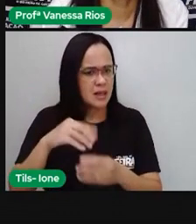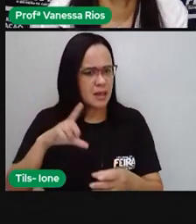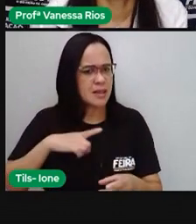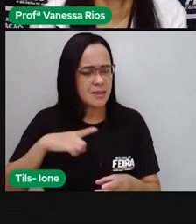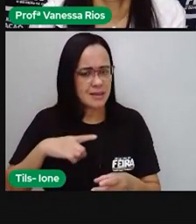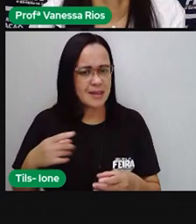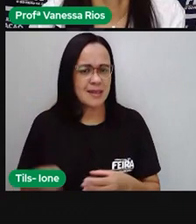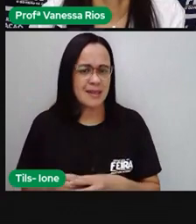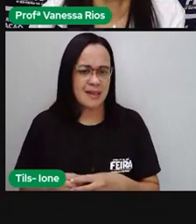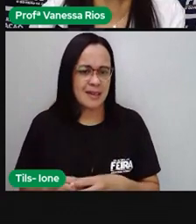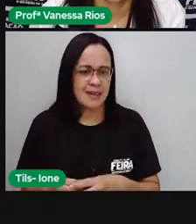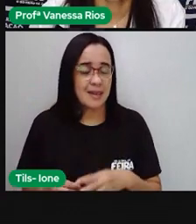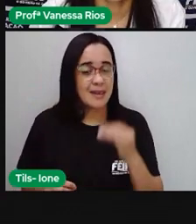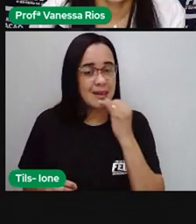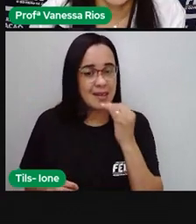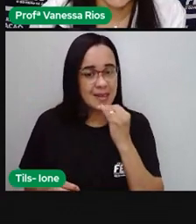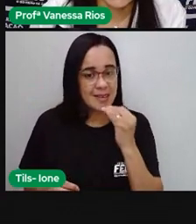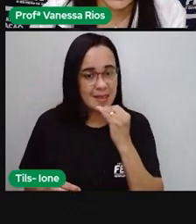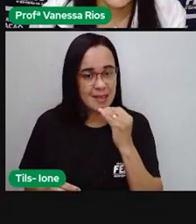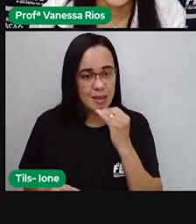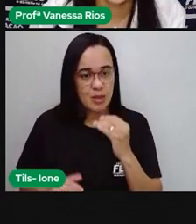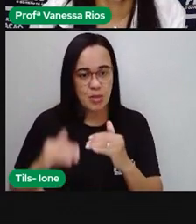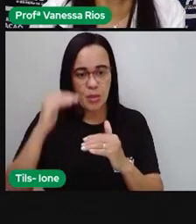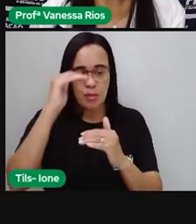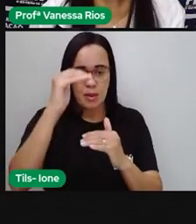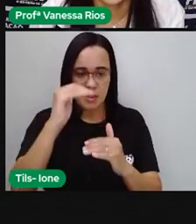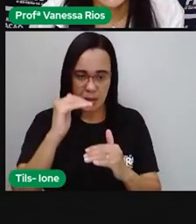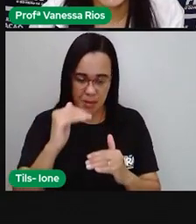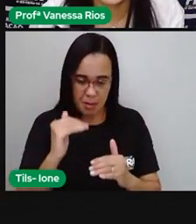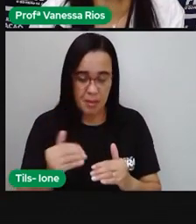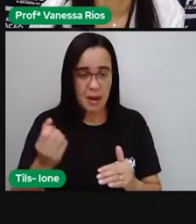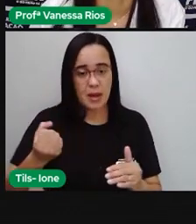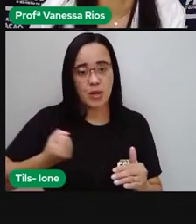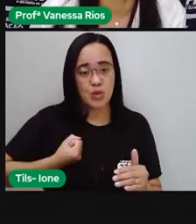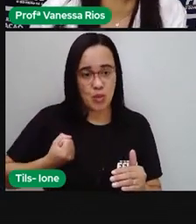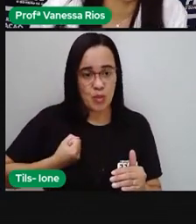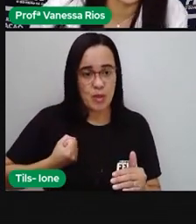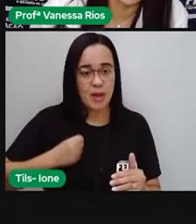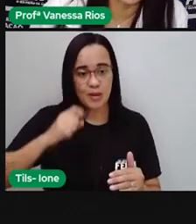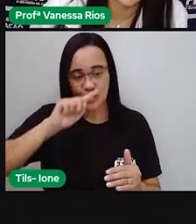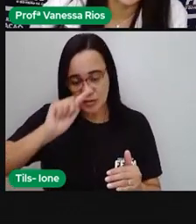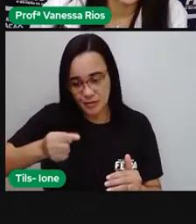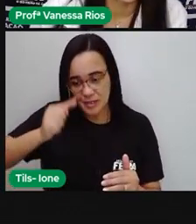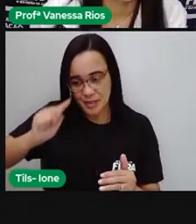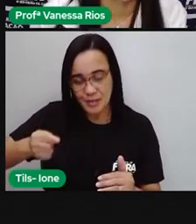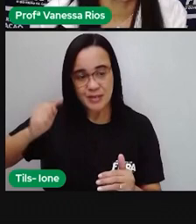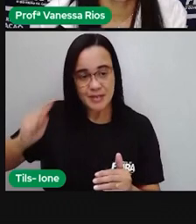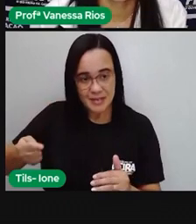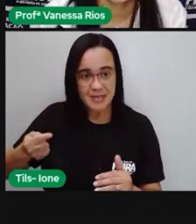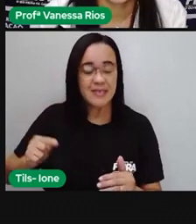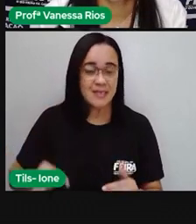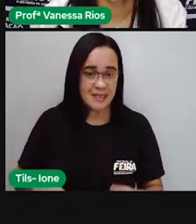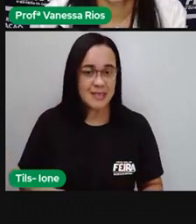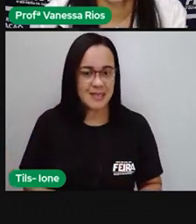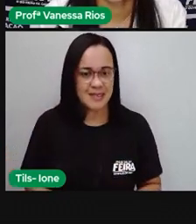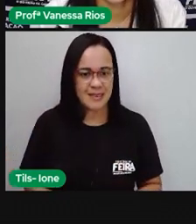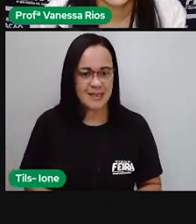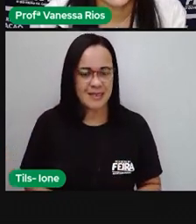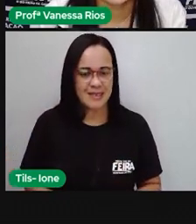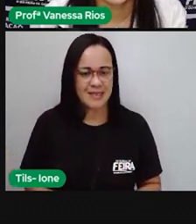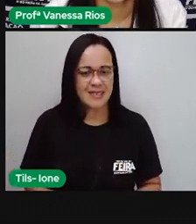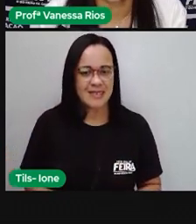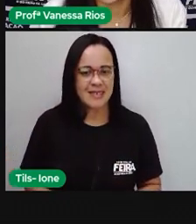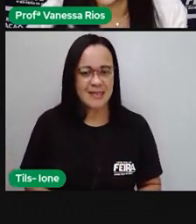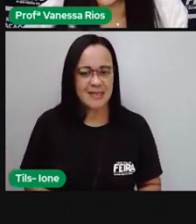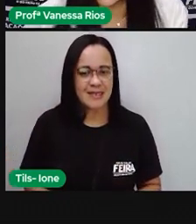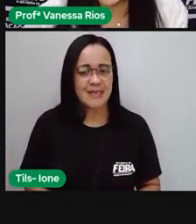colocamos os números um abaixo do outro, deixando vírgula embaixo de vírgula. E podemos igualar os números de